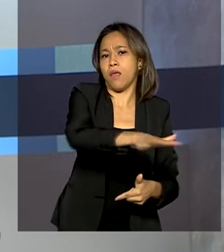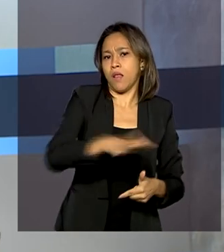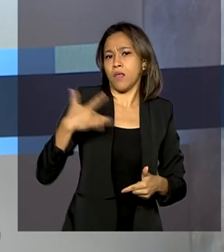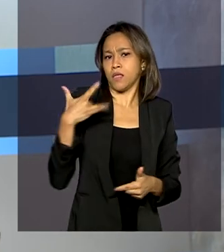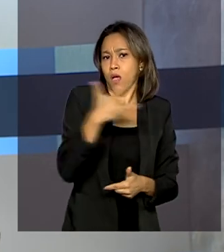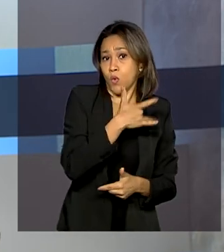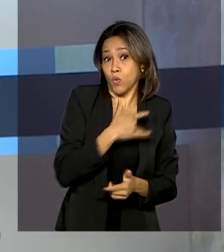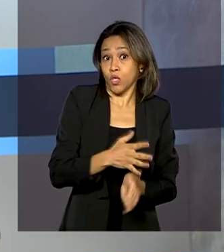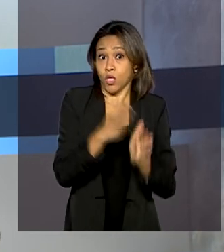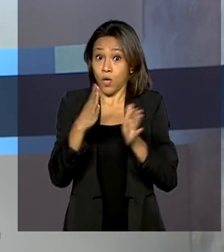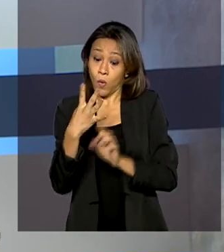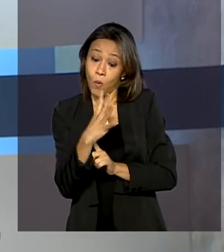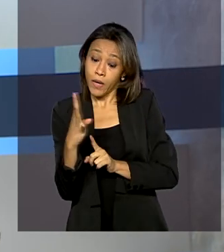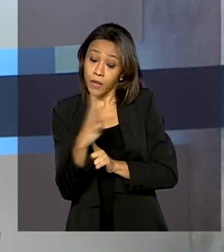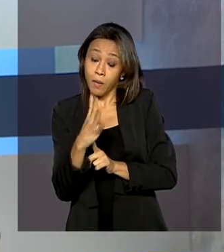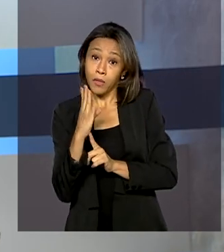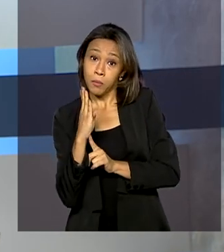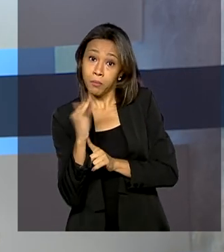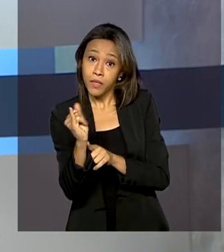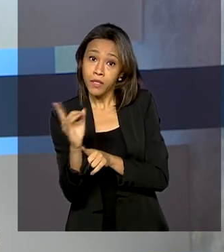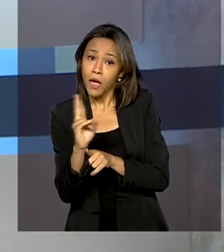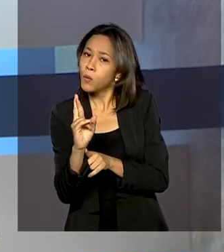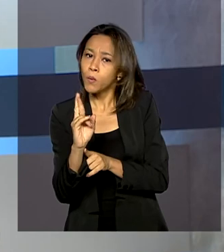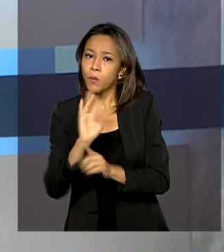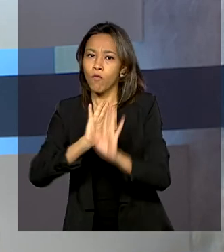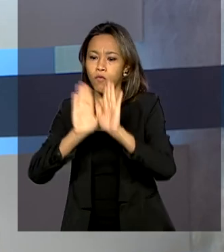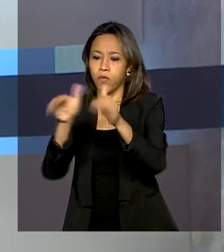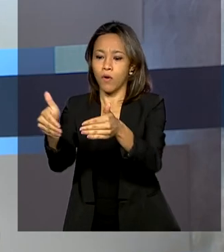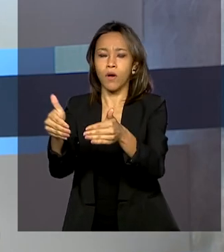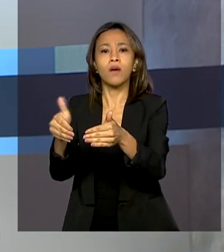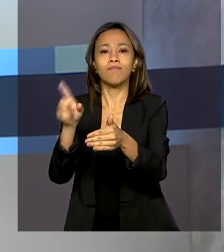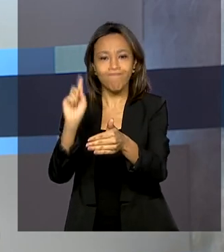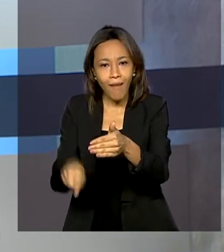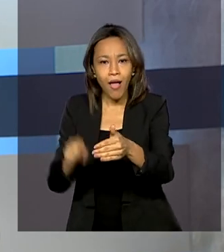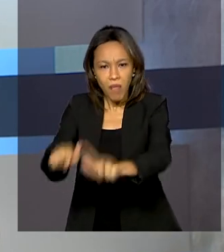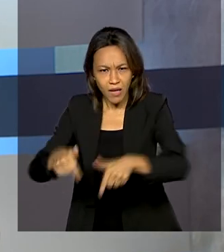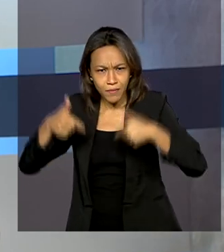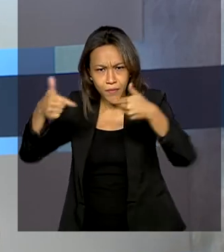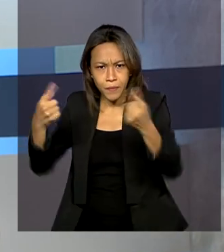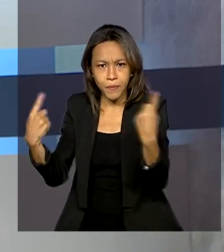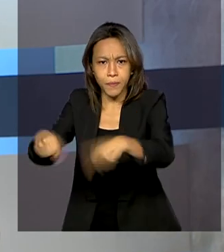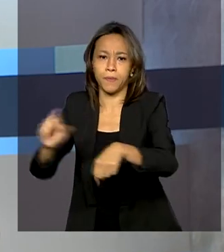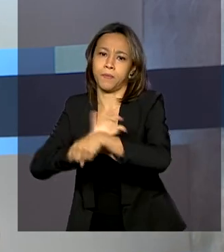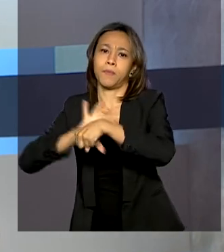sendo 44 bilhões de reais voltados exclusivamente para combate ao coronavírus.